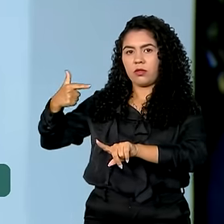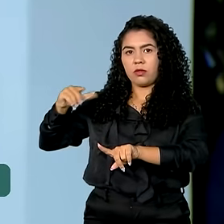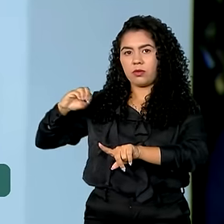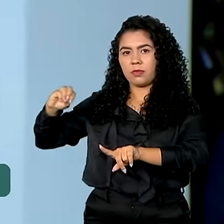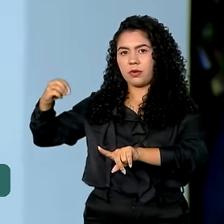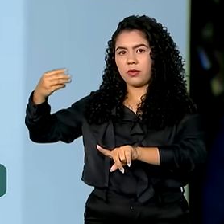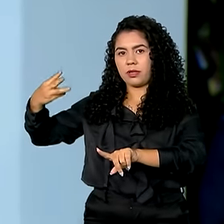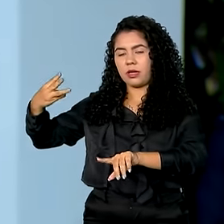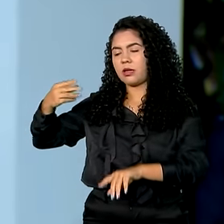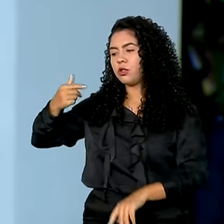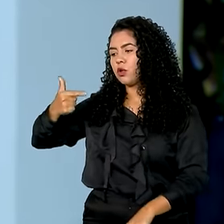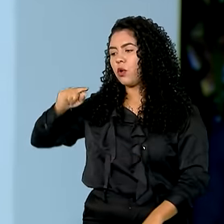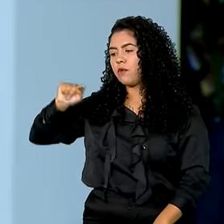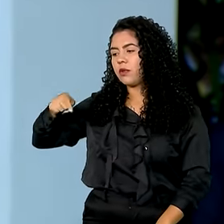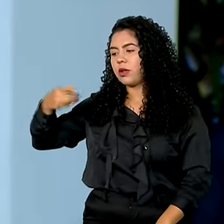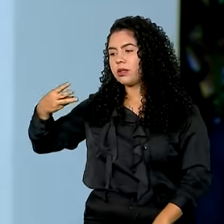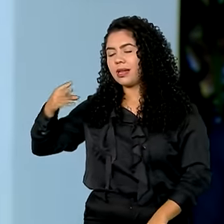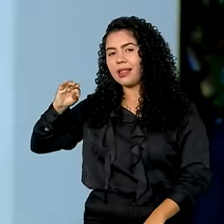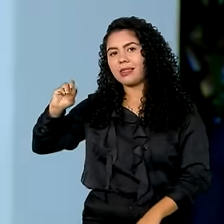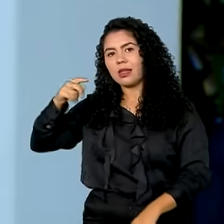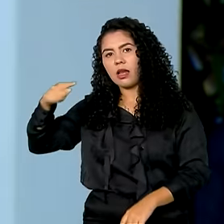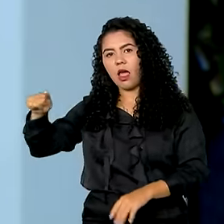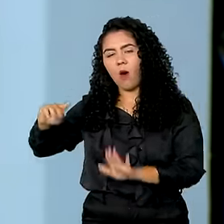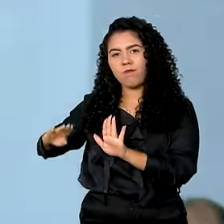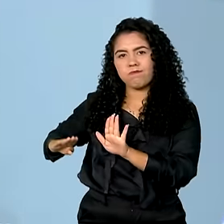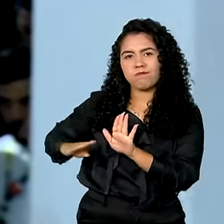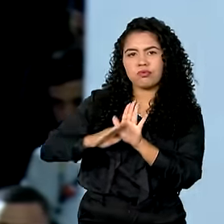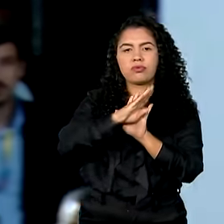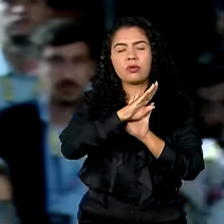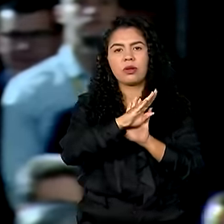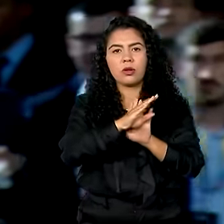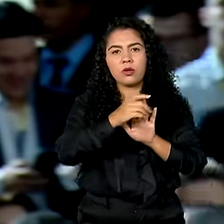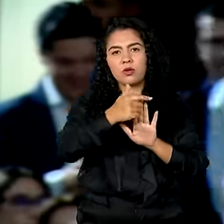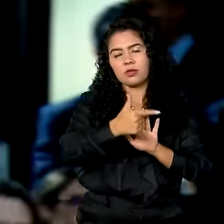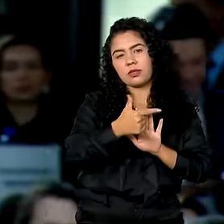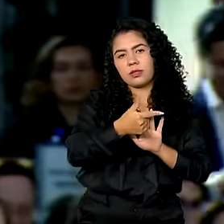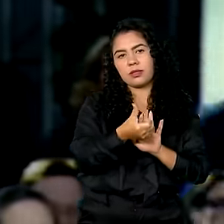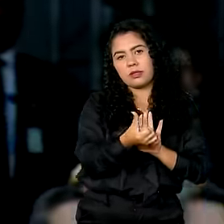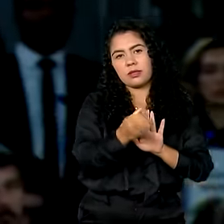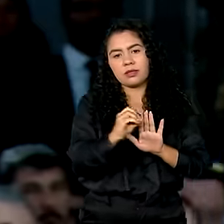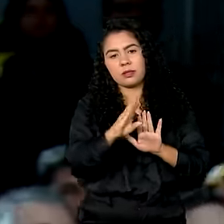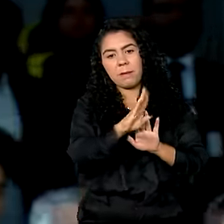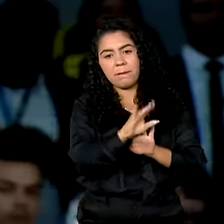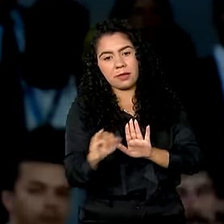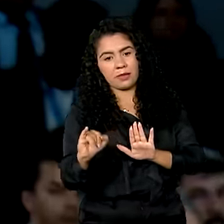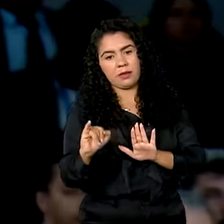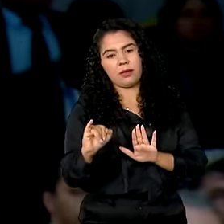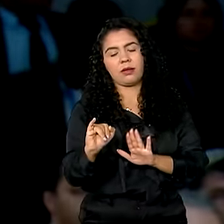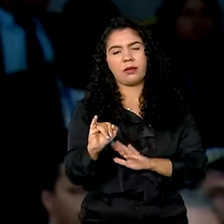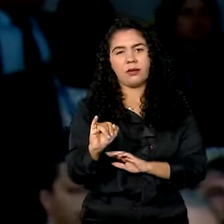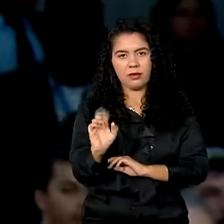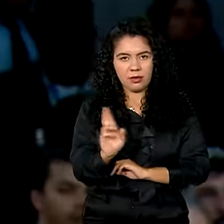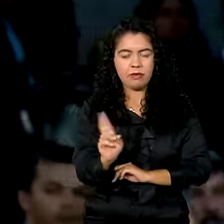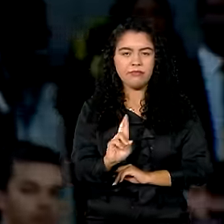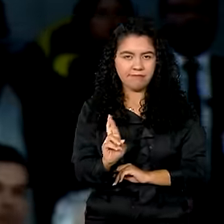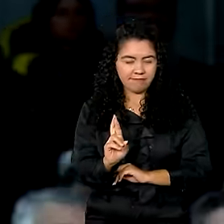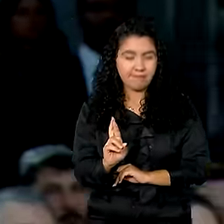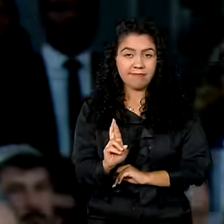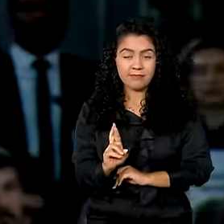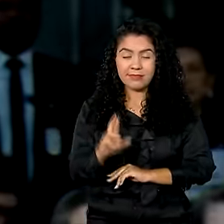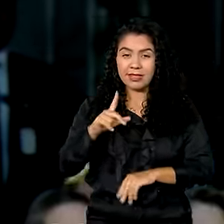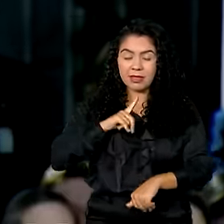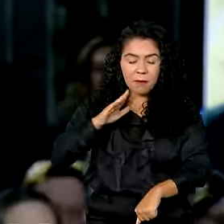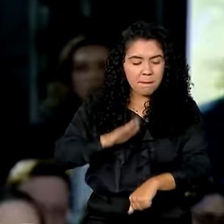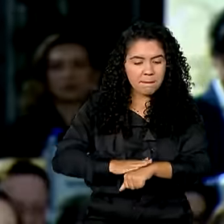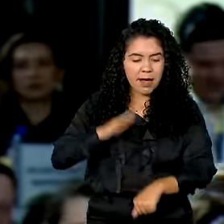,3 bilhões no mercado imobiliário para 260, mais de 260 bilhões. Pessoal, mais